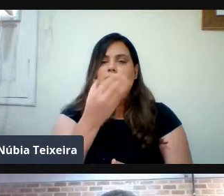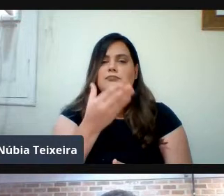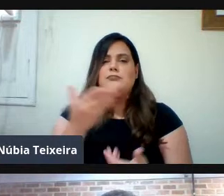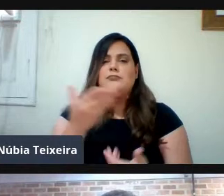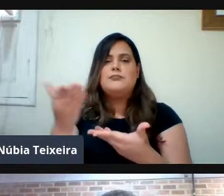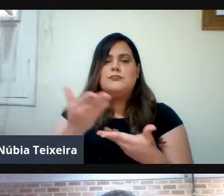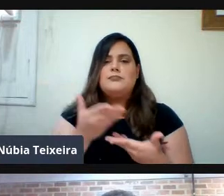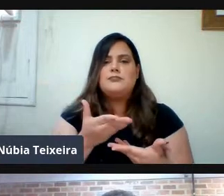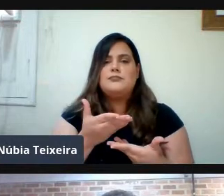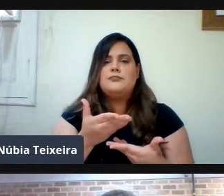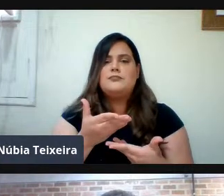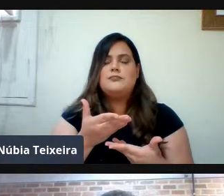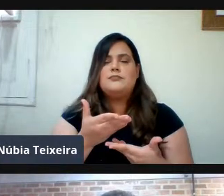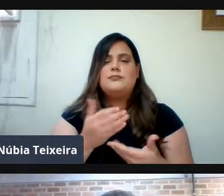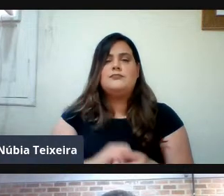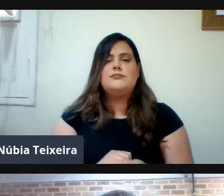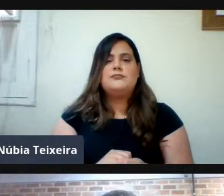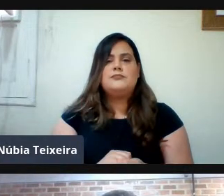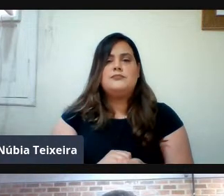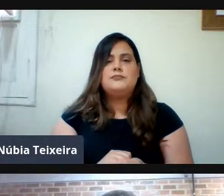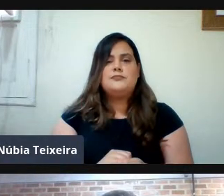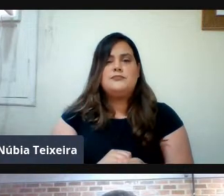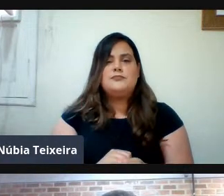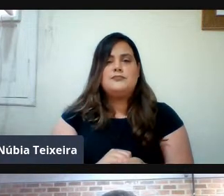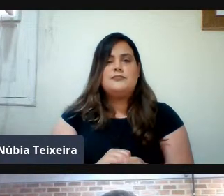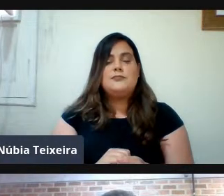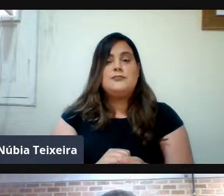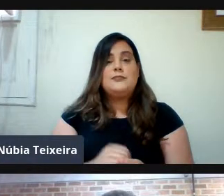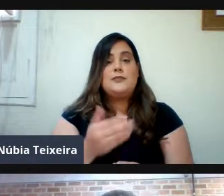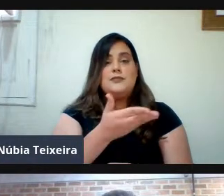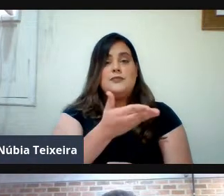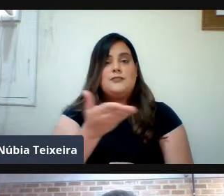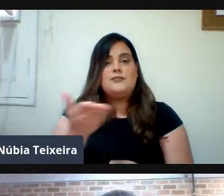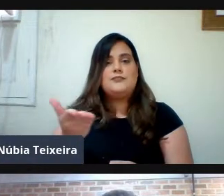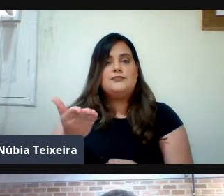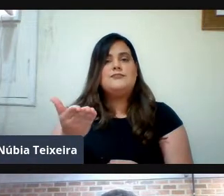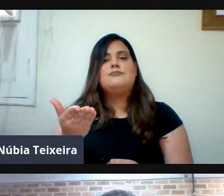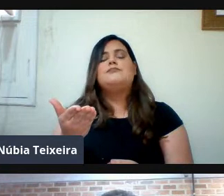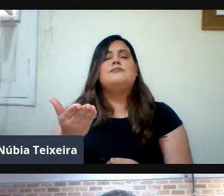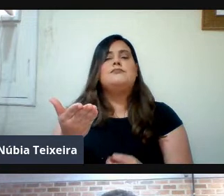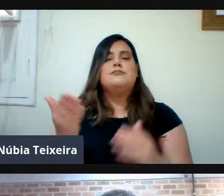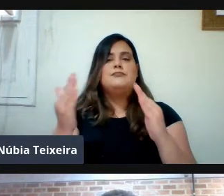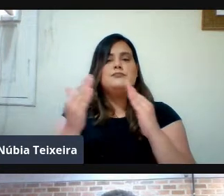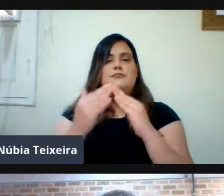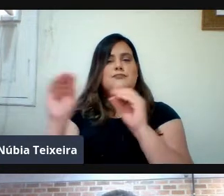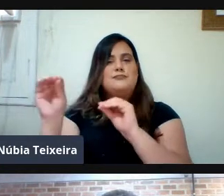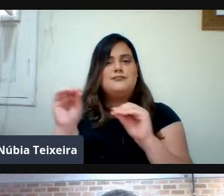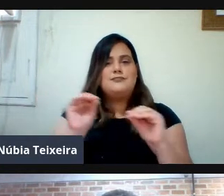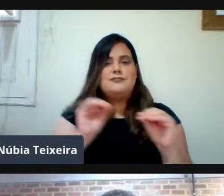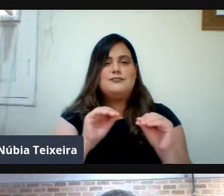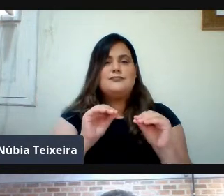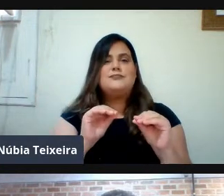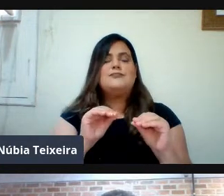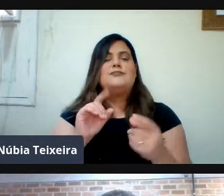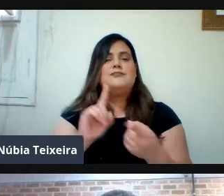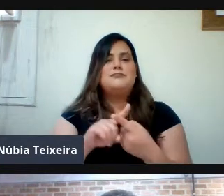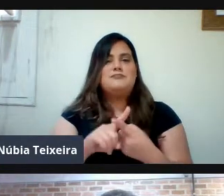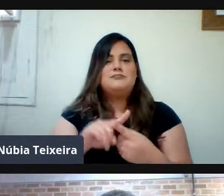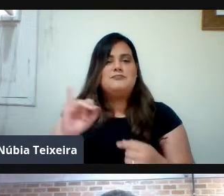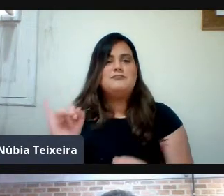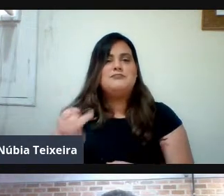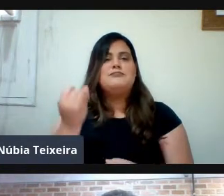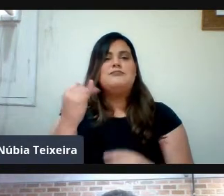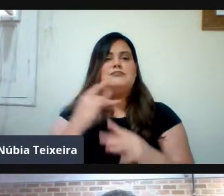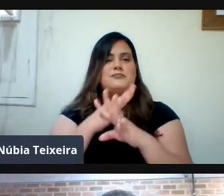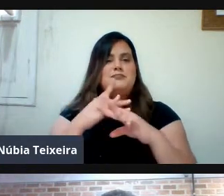vocês vão Com certeza Alguém morar Aqui vai Desfrutar É uma cidade Muito atraente É cidade Muito legal E